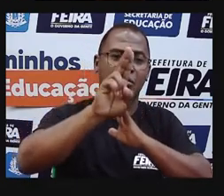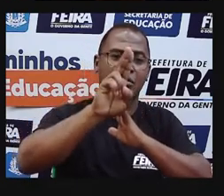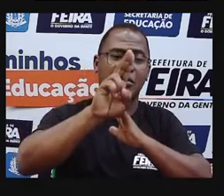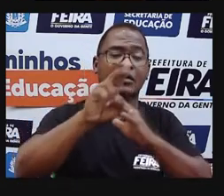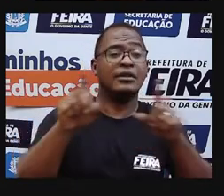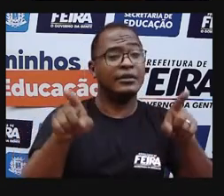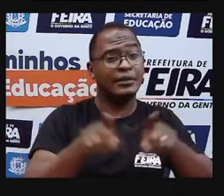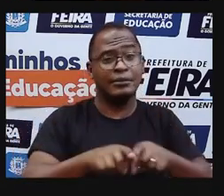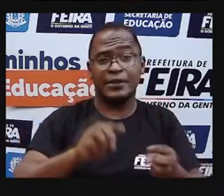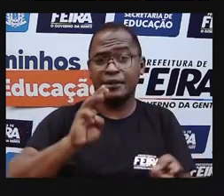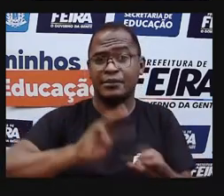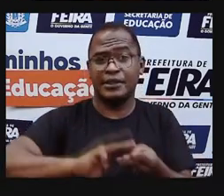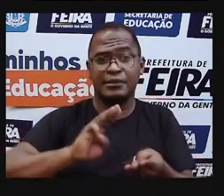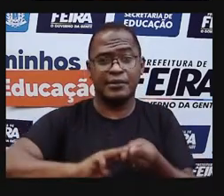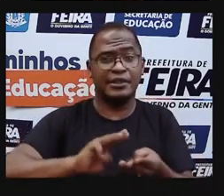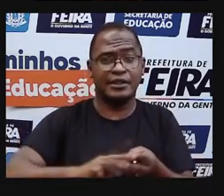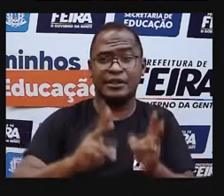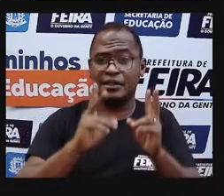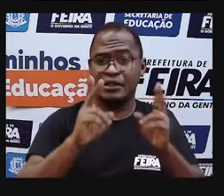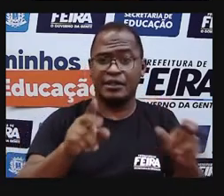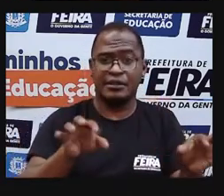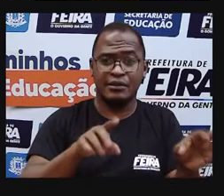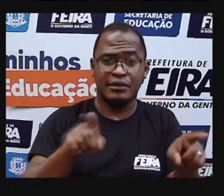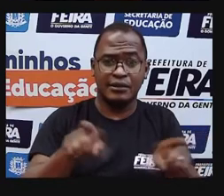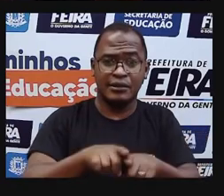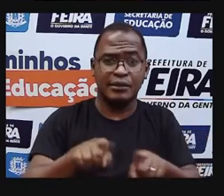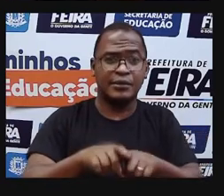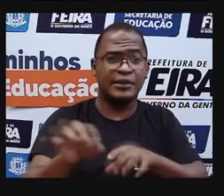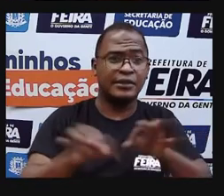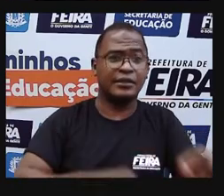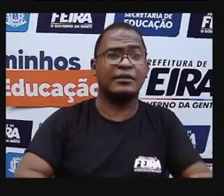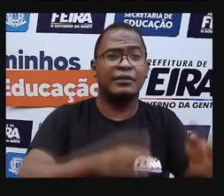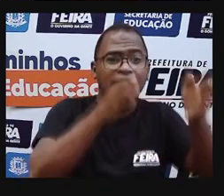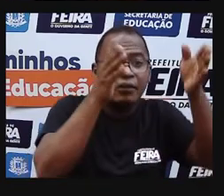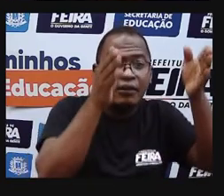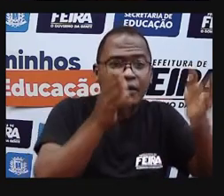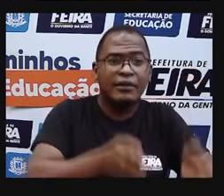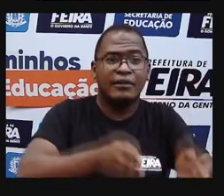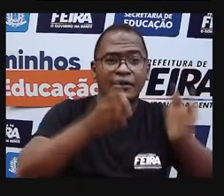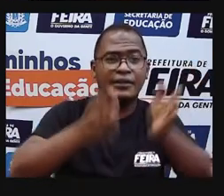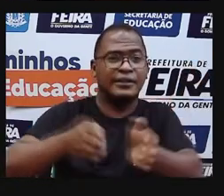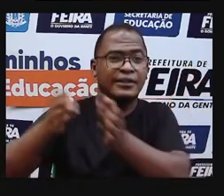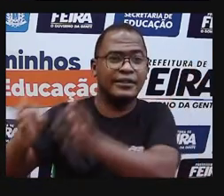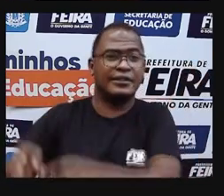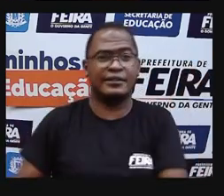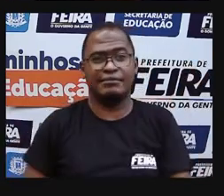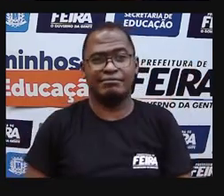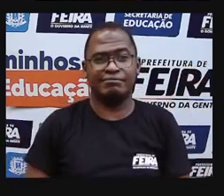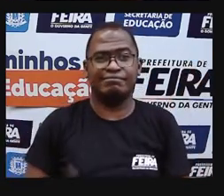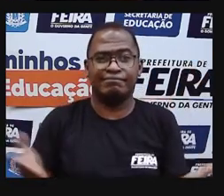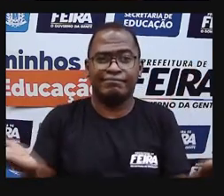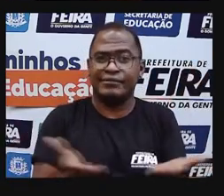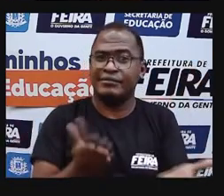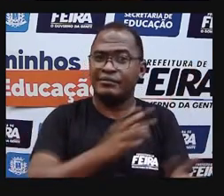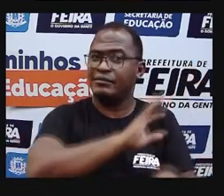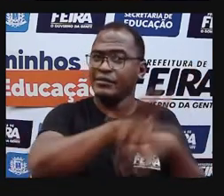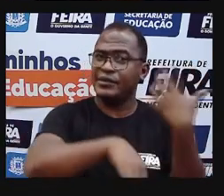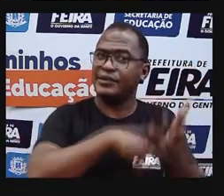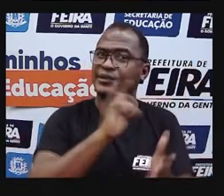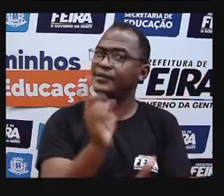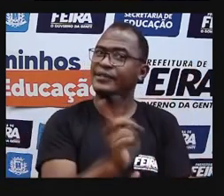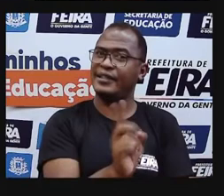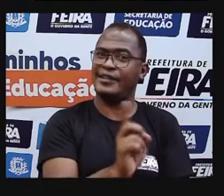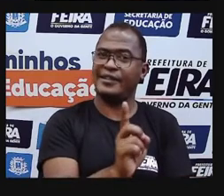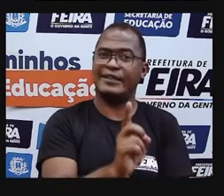organização. Na matemática também existe uma classificação. E é isso que a gente vai ver hoje, né?